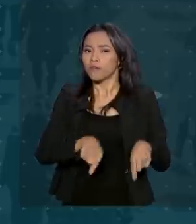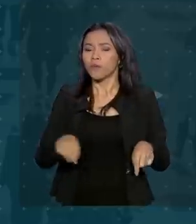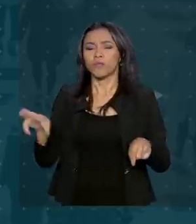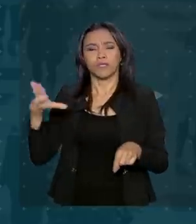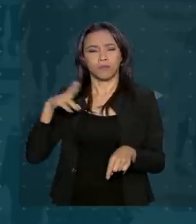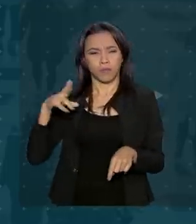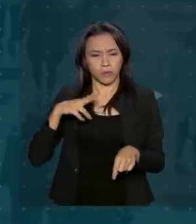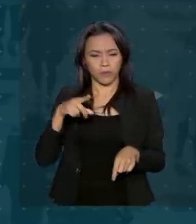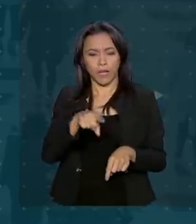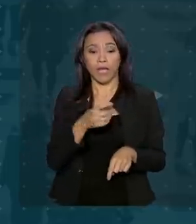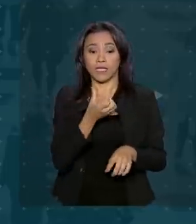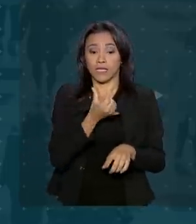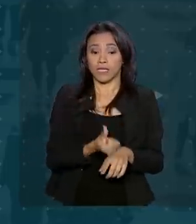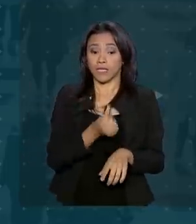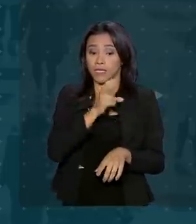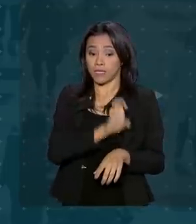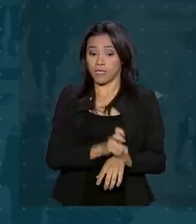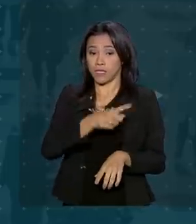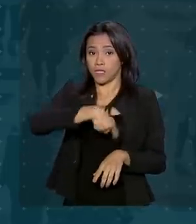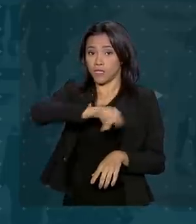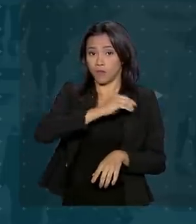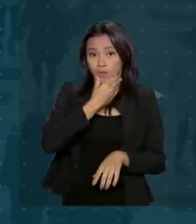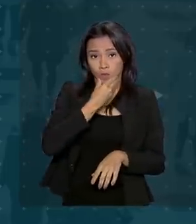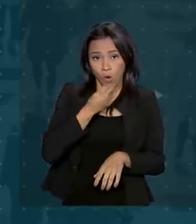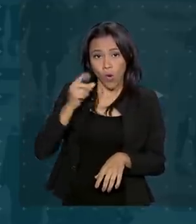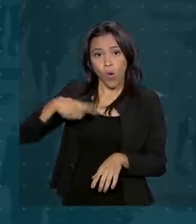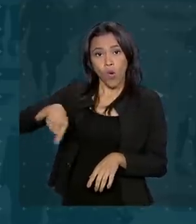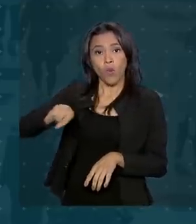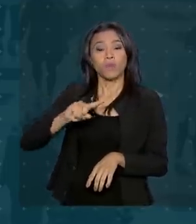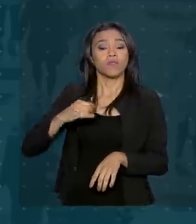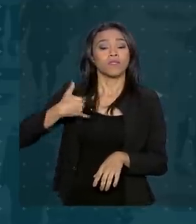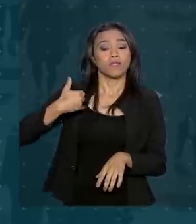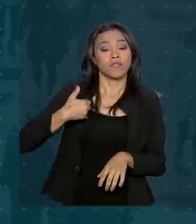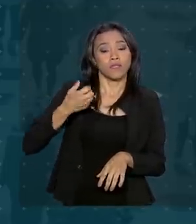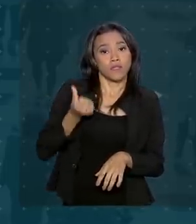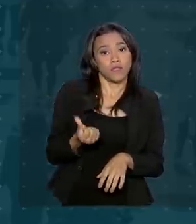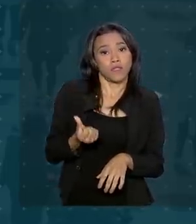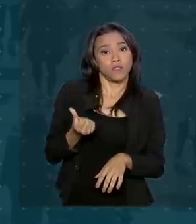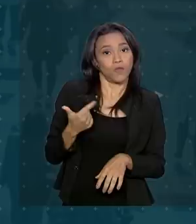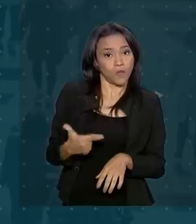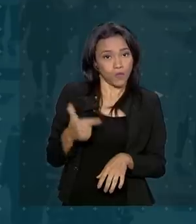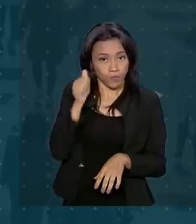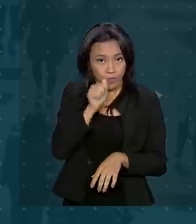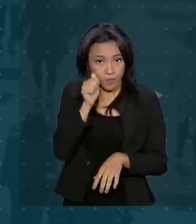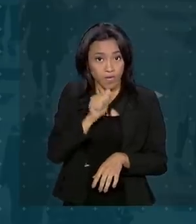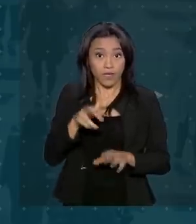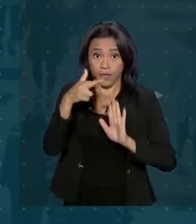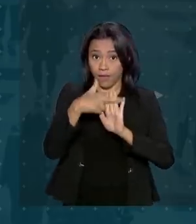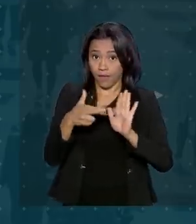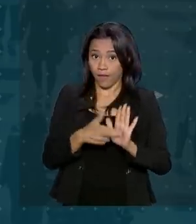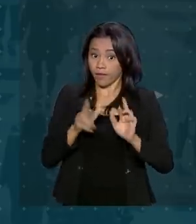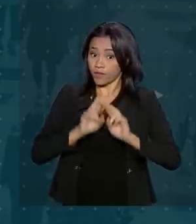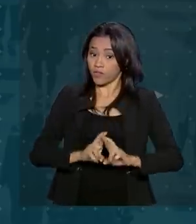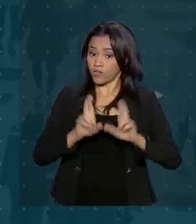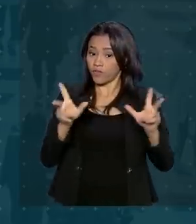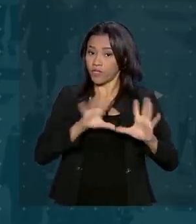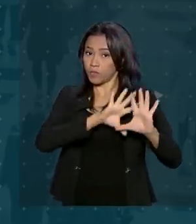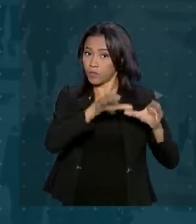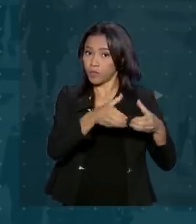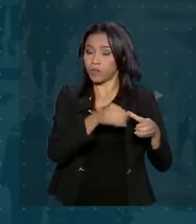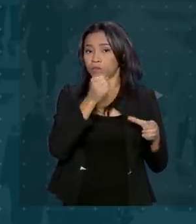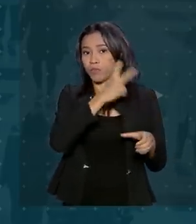ficou em 65 anos para os homens e 62 anos para as mulheres, com regras diferenciadas para os